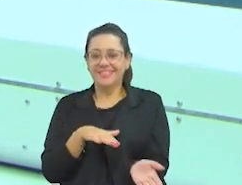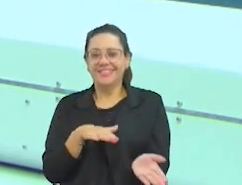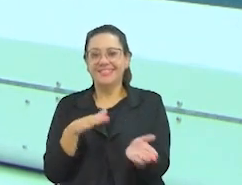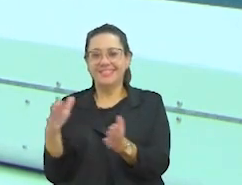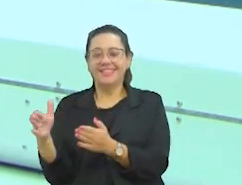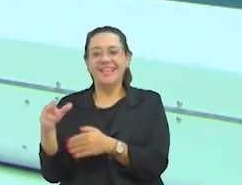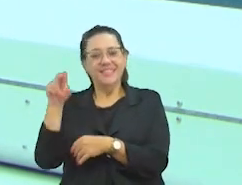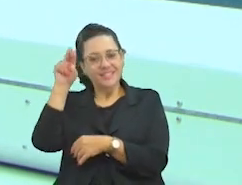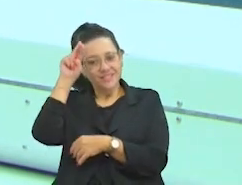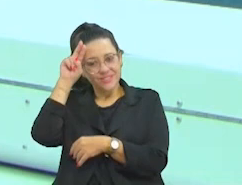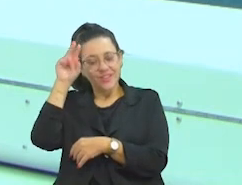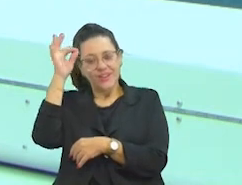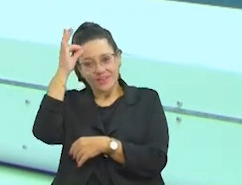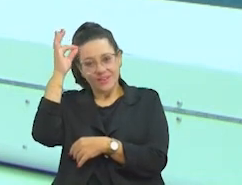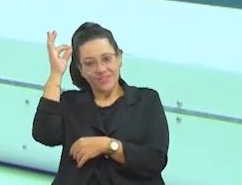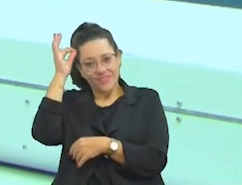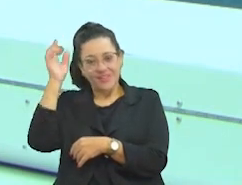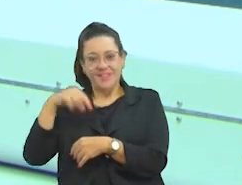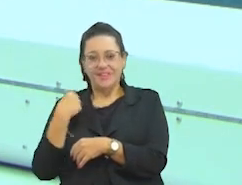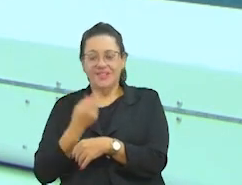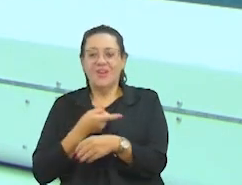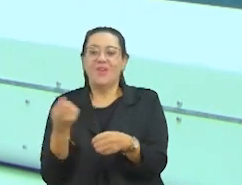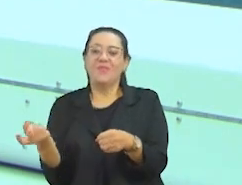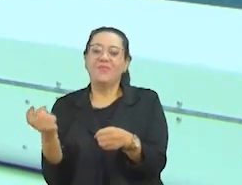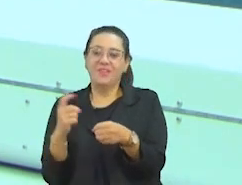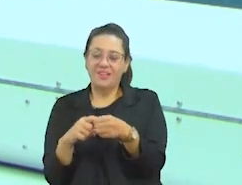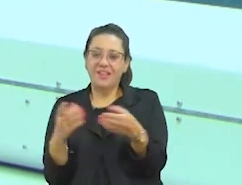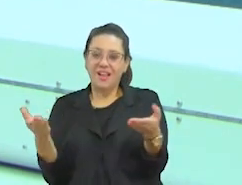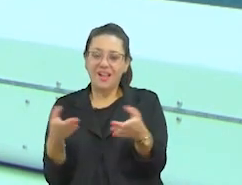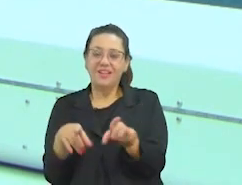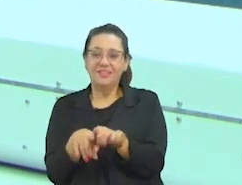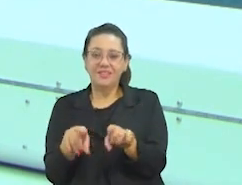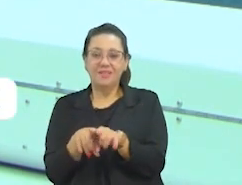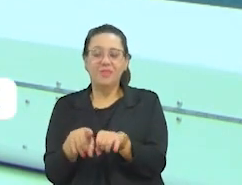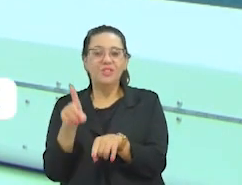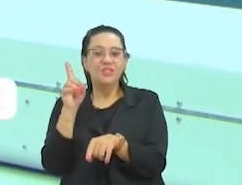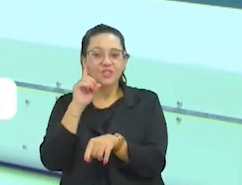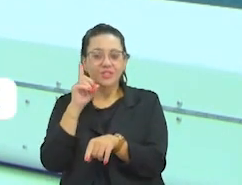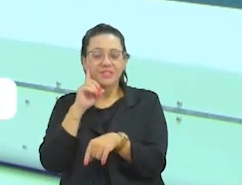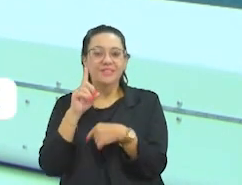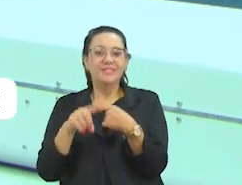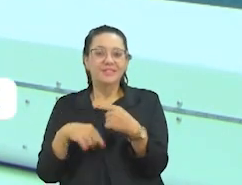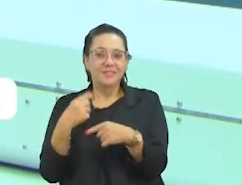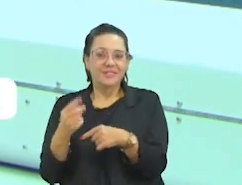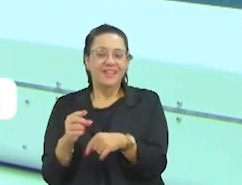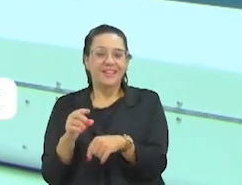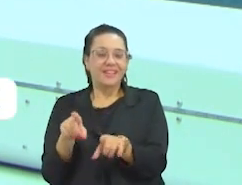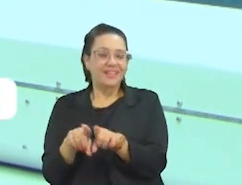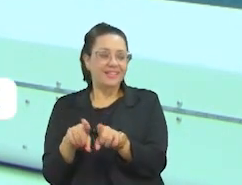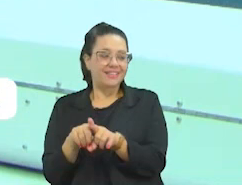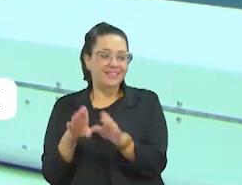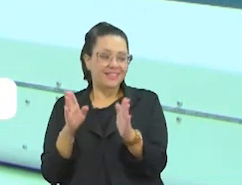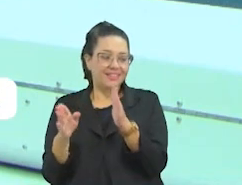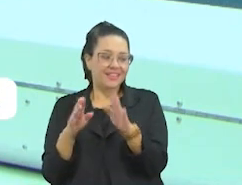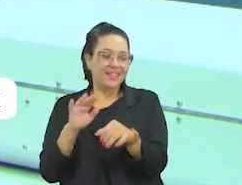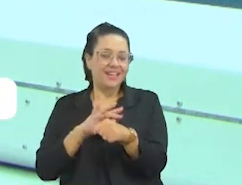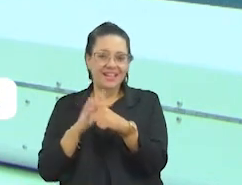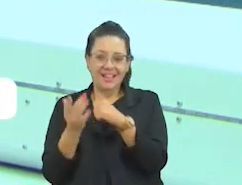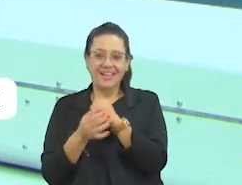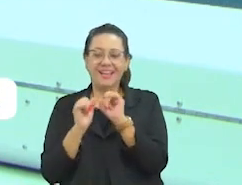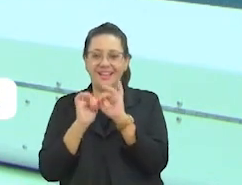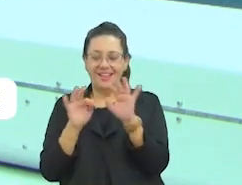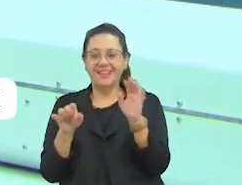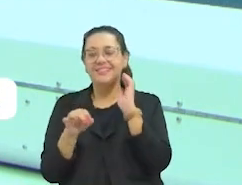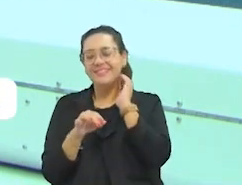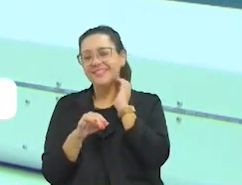e nós estamos retornando agora, nesse dia de hoje, após um tempo de pandemia, um momento suspenso.